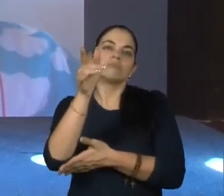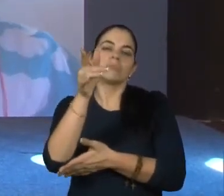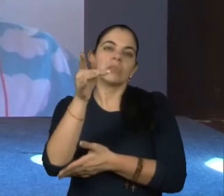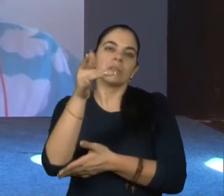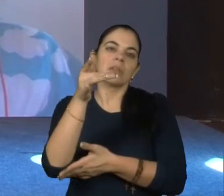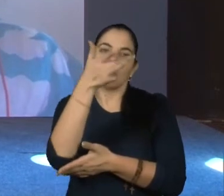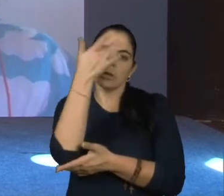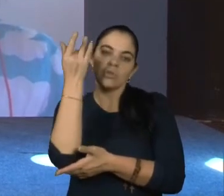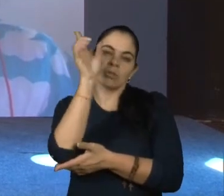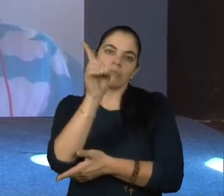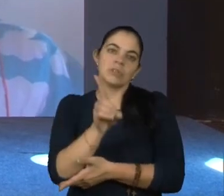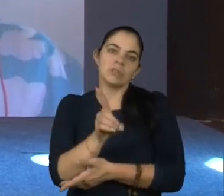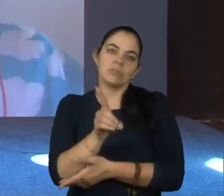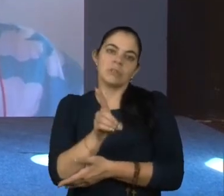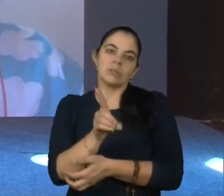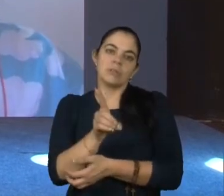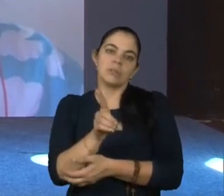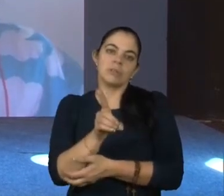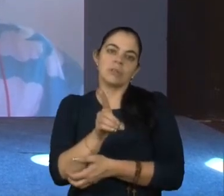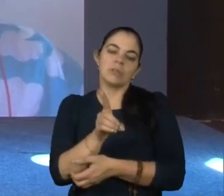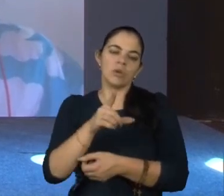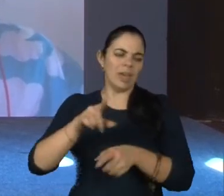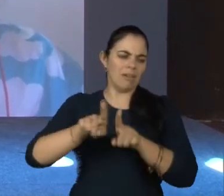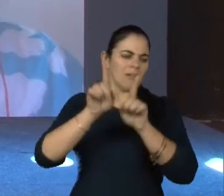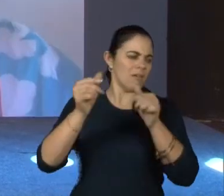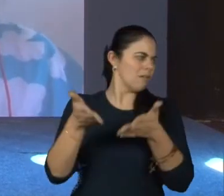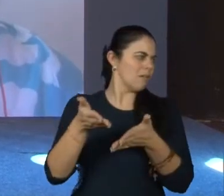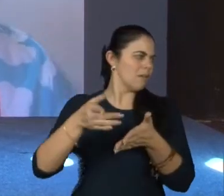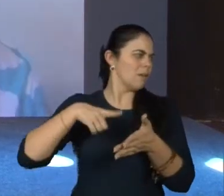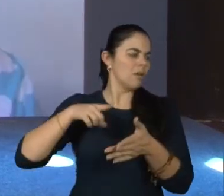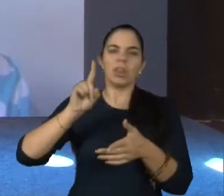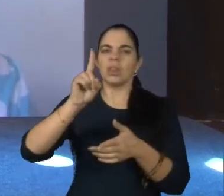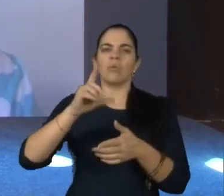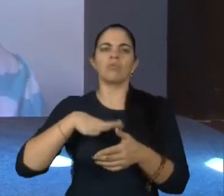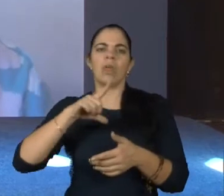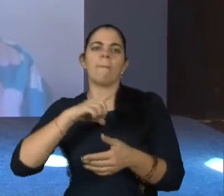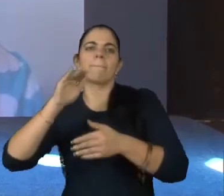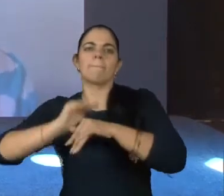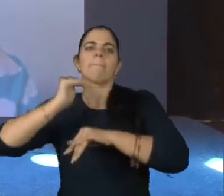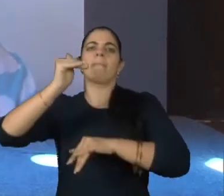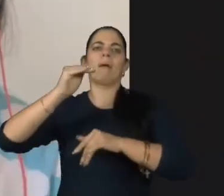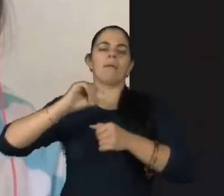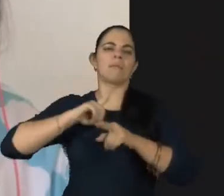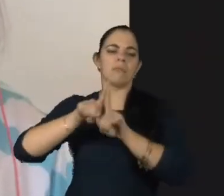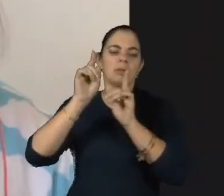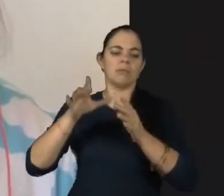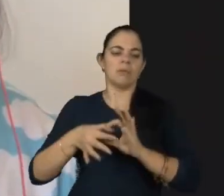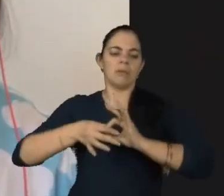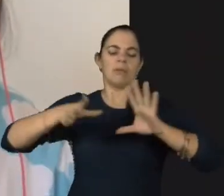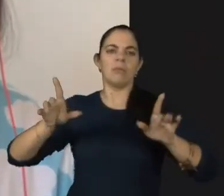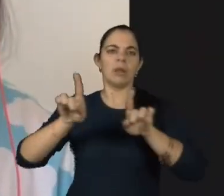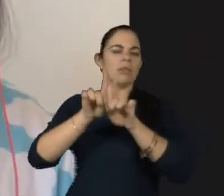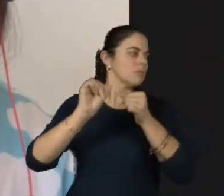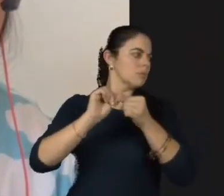que o artigo, ele não existe mais. Mas isso faz aquilo que nós somos de verdade, né? É